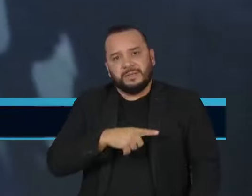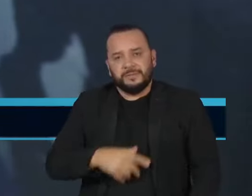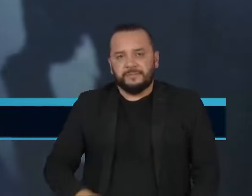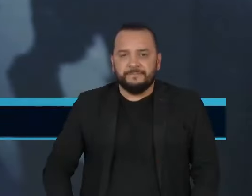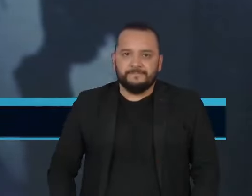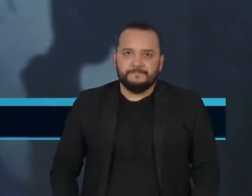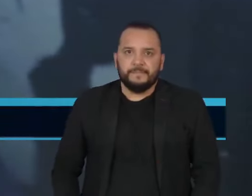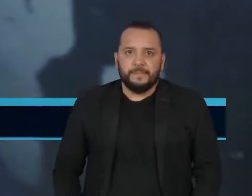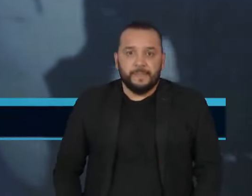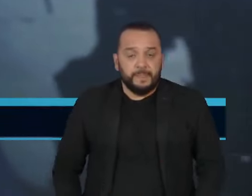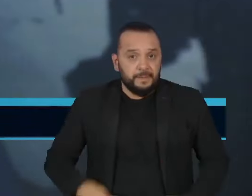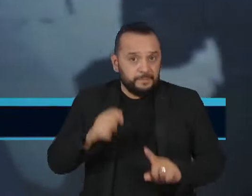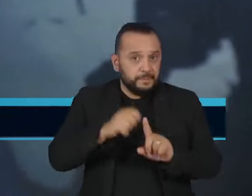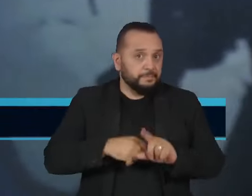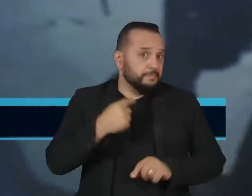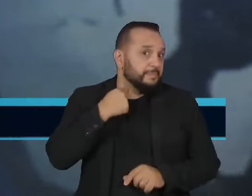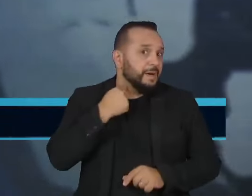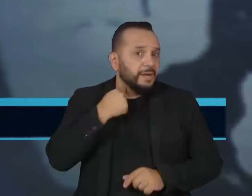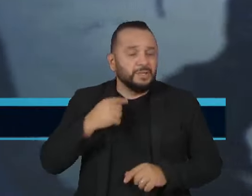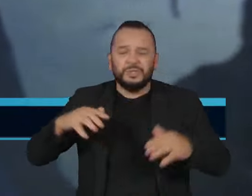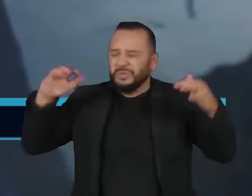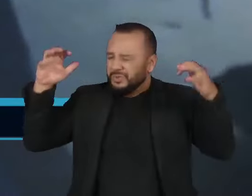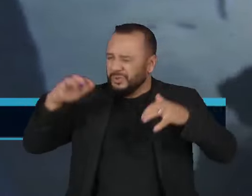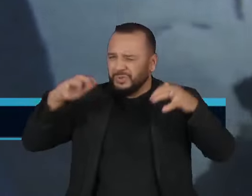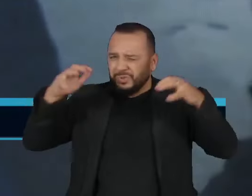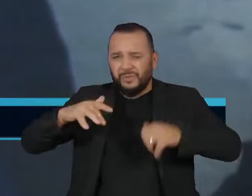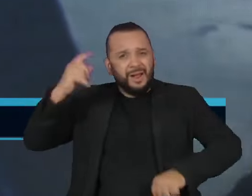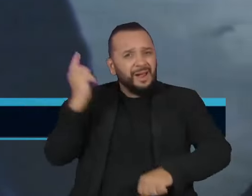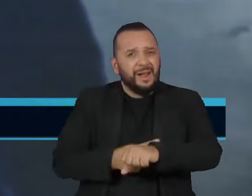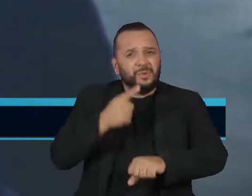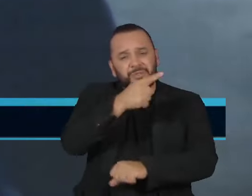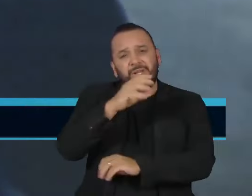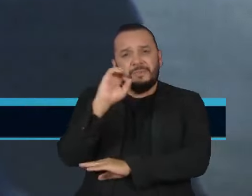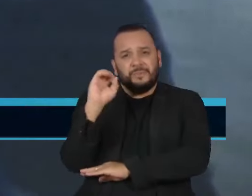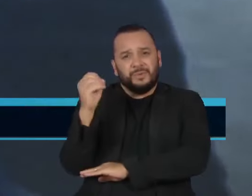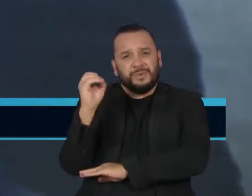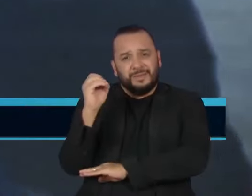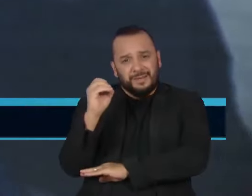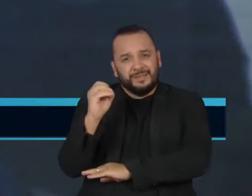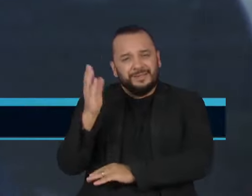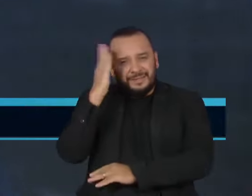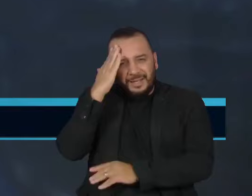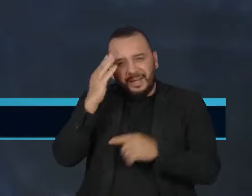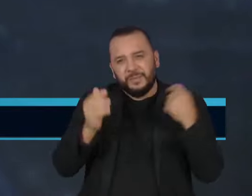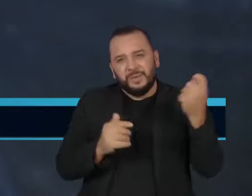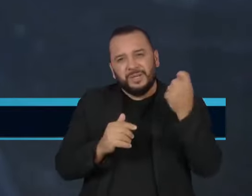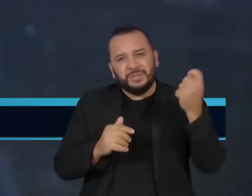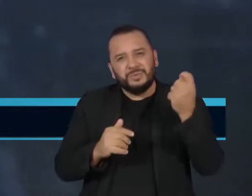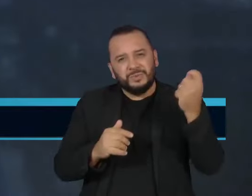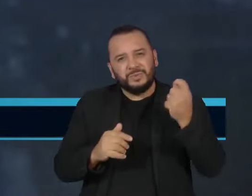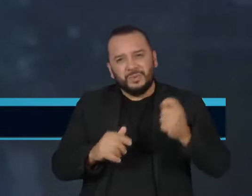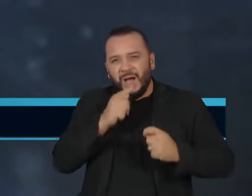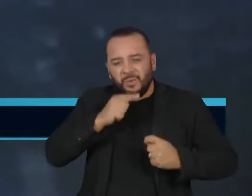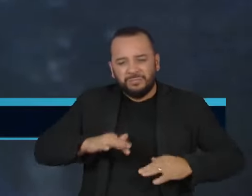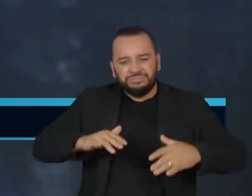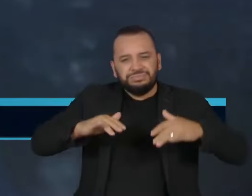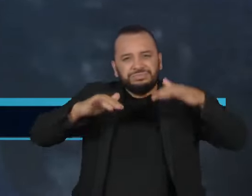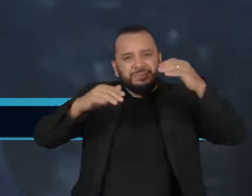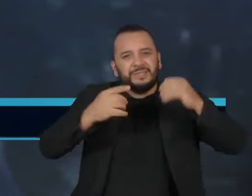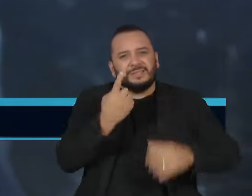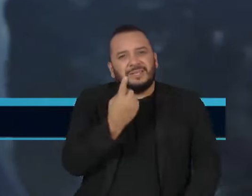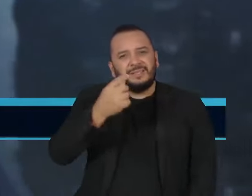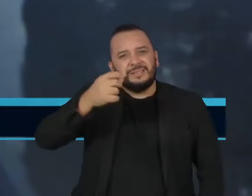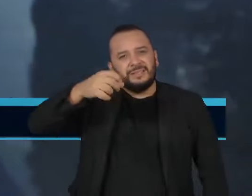Maio foi o mês mais chuvoso da história de Porto Alegre. A tragédia no Rio Grande do Sul deixou ao menos 169